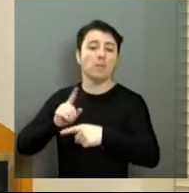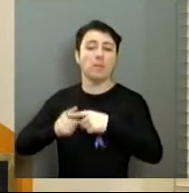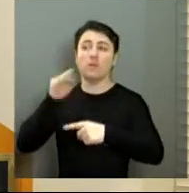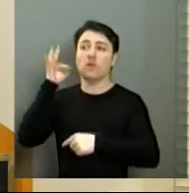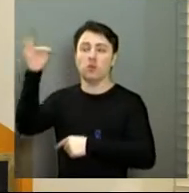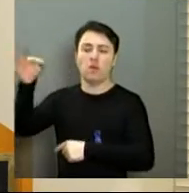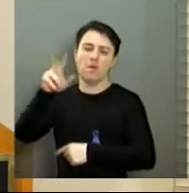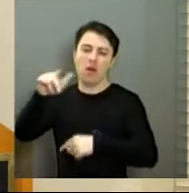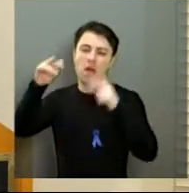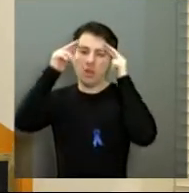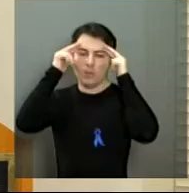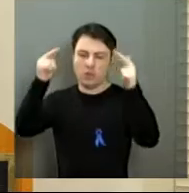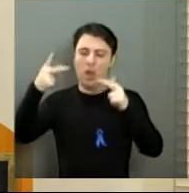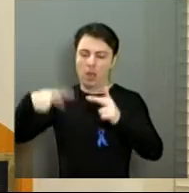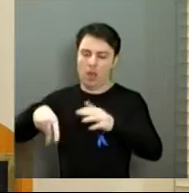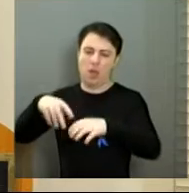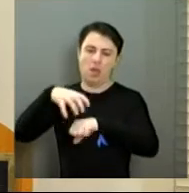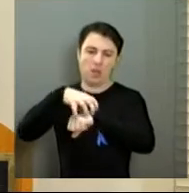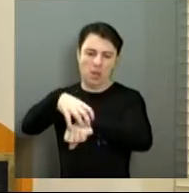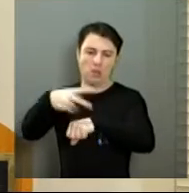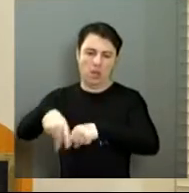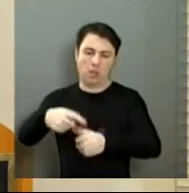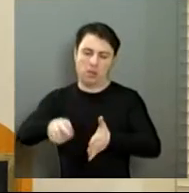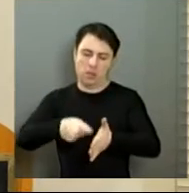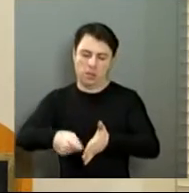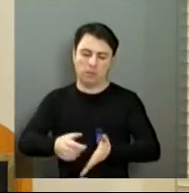respeitarão muito mais o trânsito da nossa cidade.